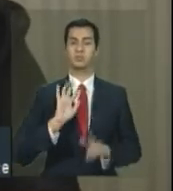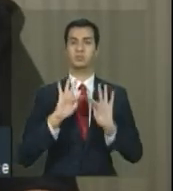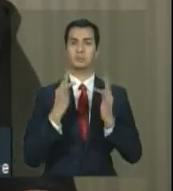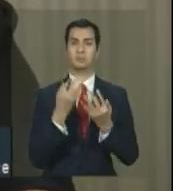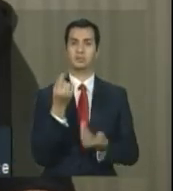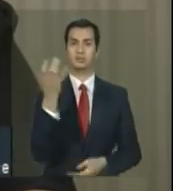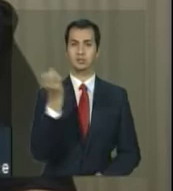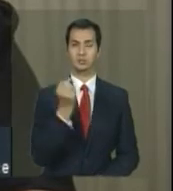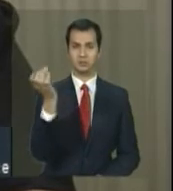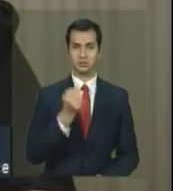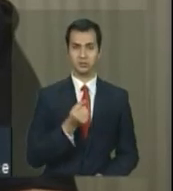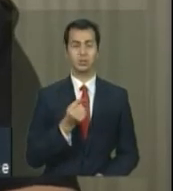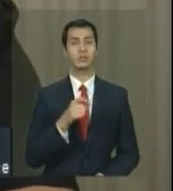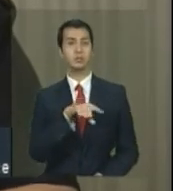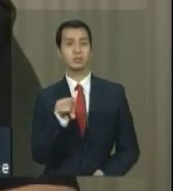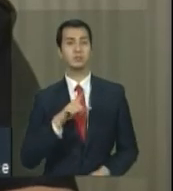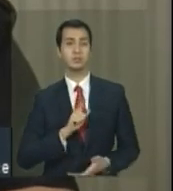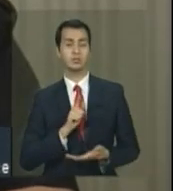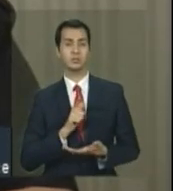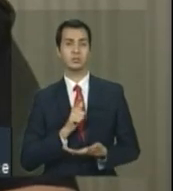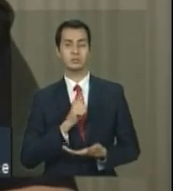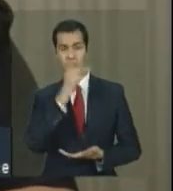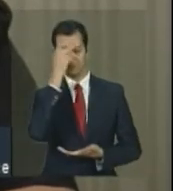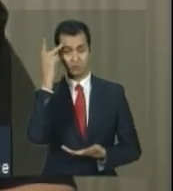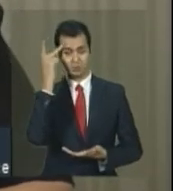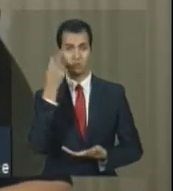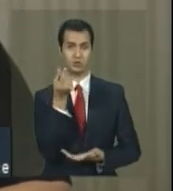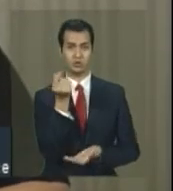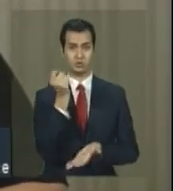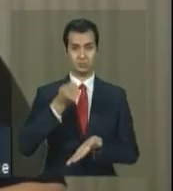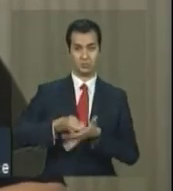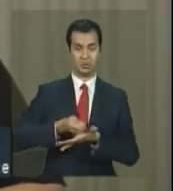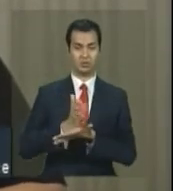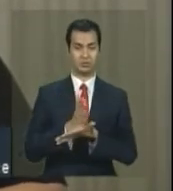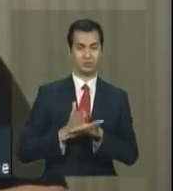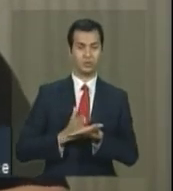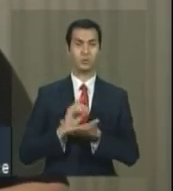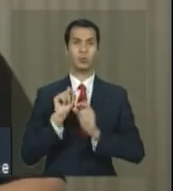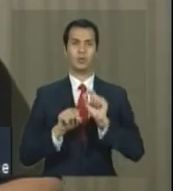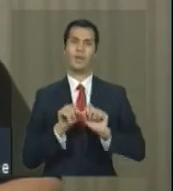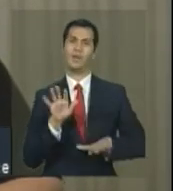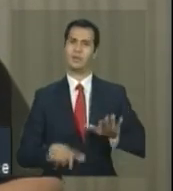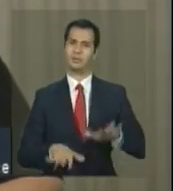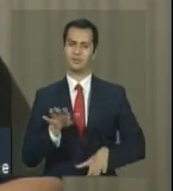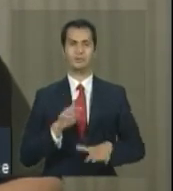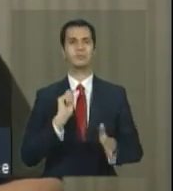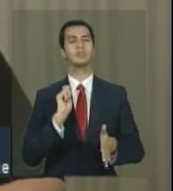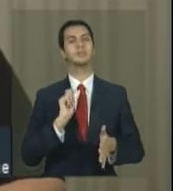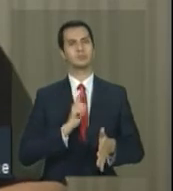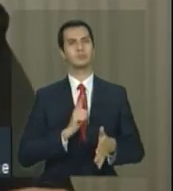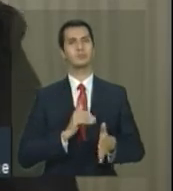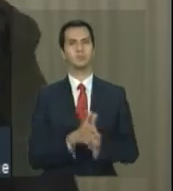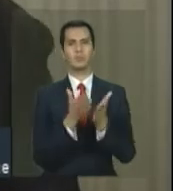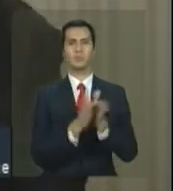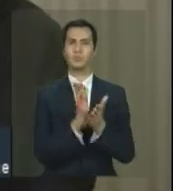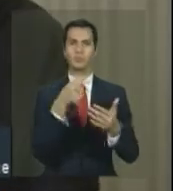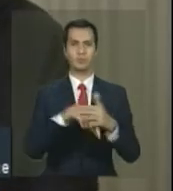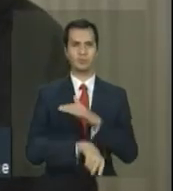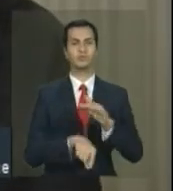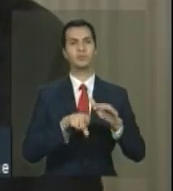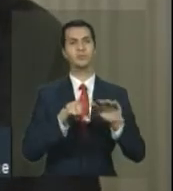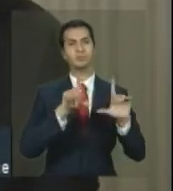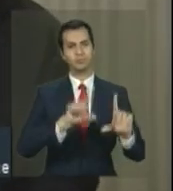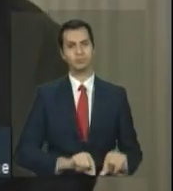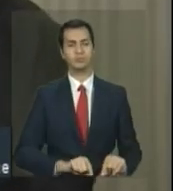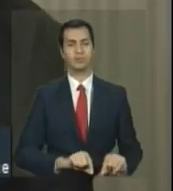você divide pelo número de pessoas e isso, eventualmente, pode estar abaixo ainda da linha de pobreza, mesmo recebendo o Bolsa Família. Então, se eu chego